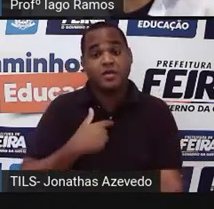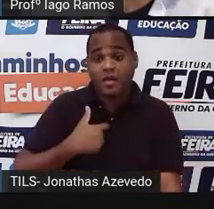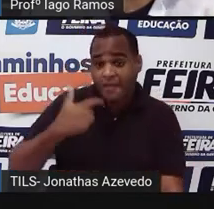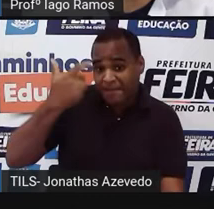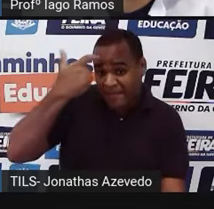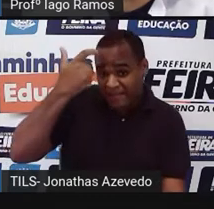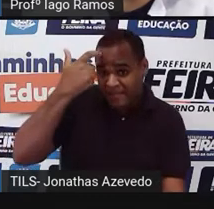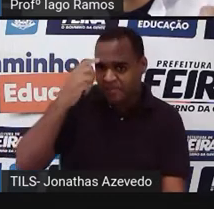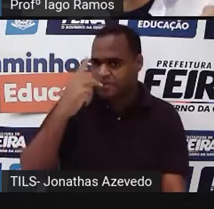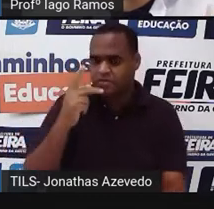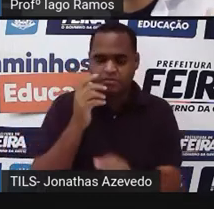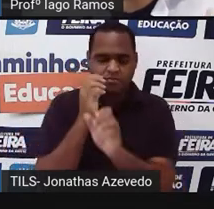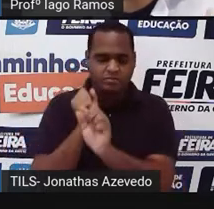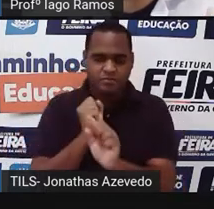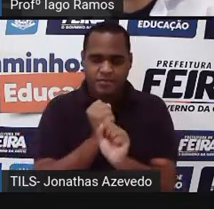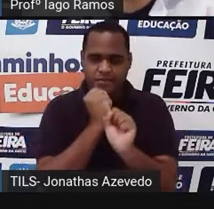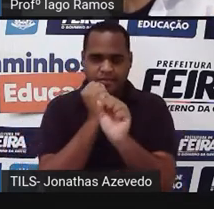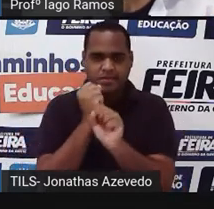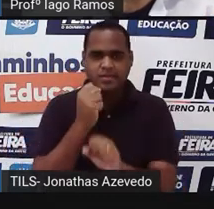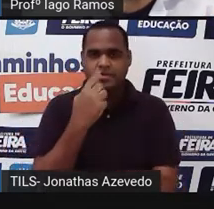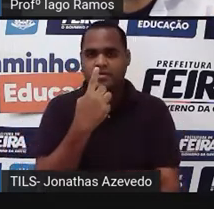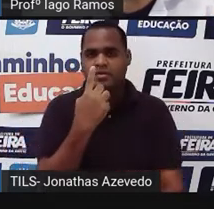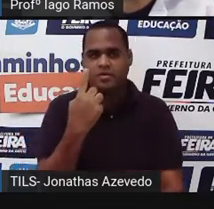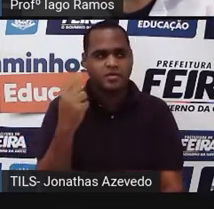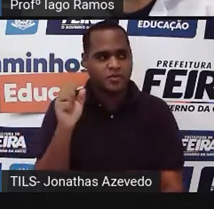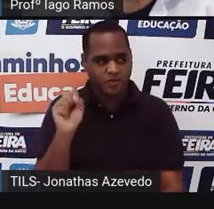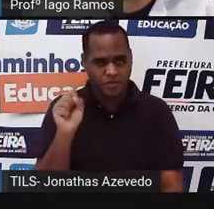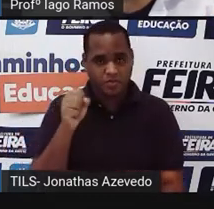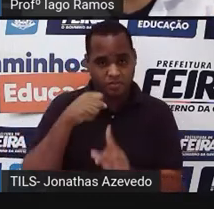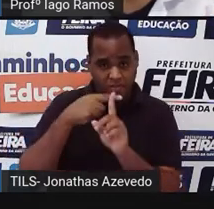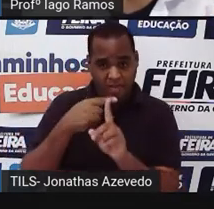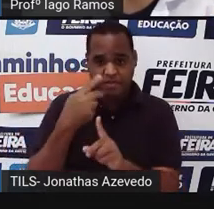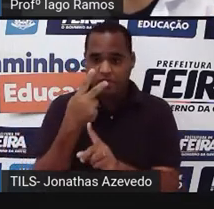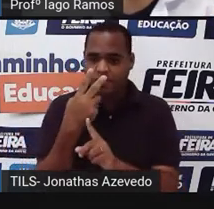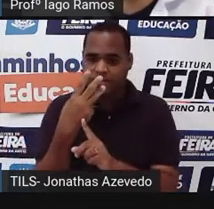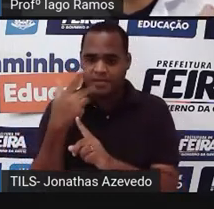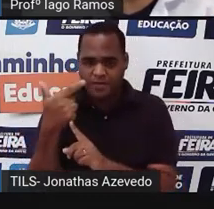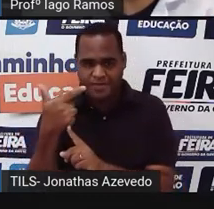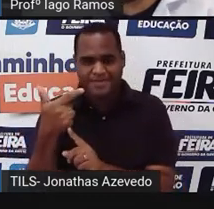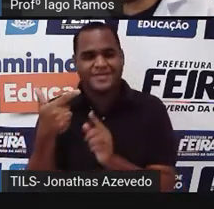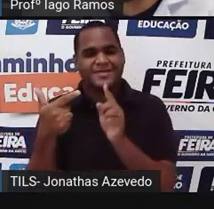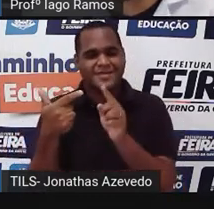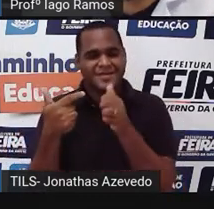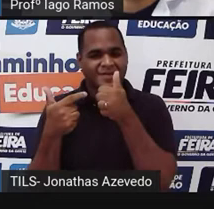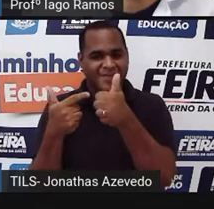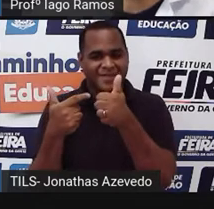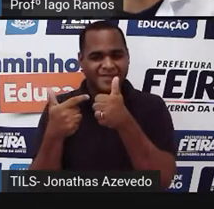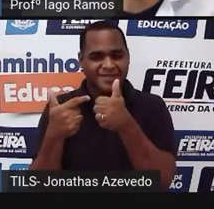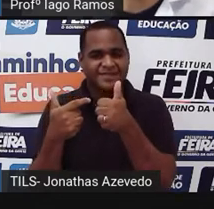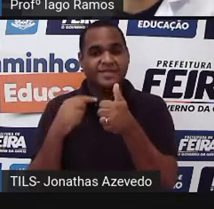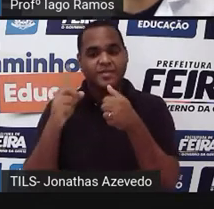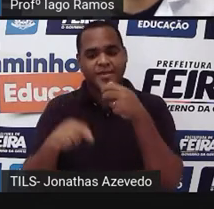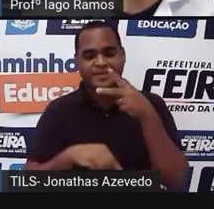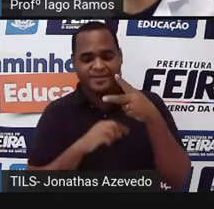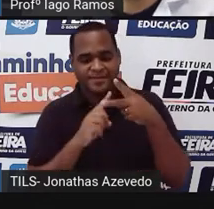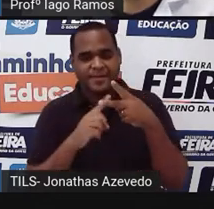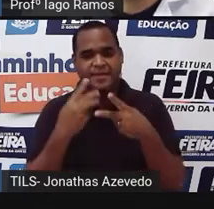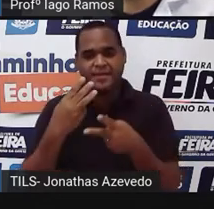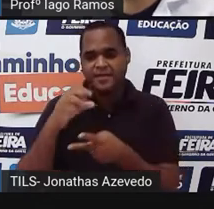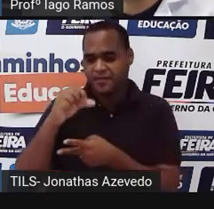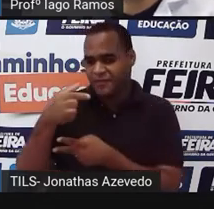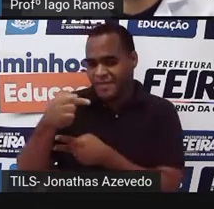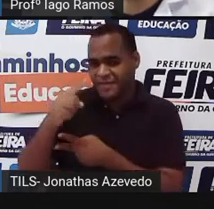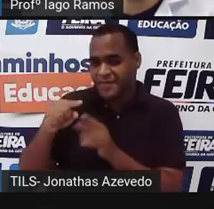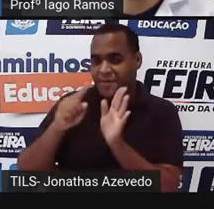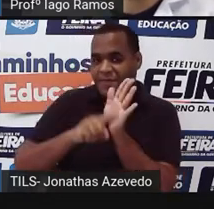calcula ali, 118 mais 232, e depois, 397